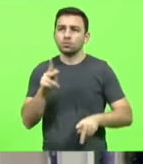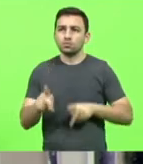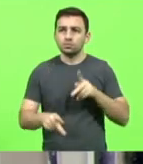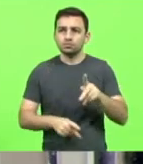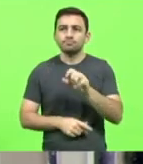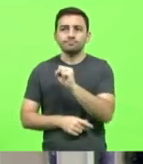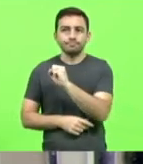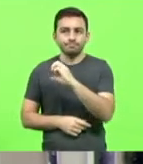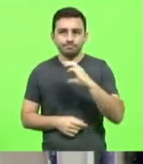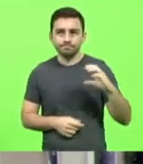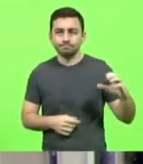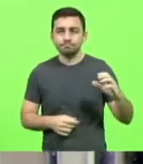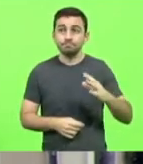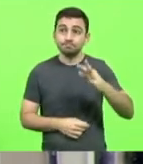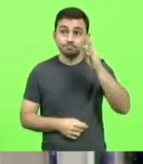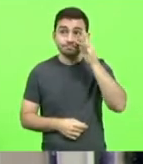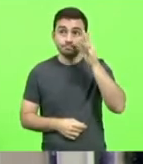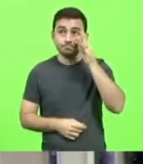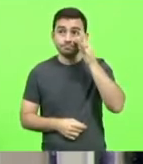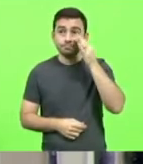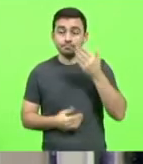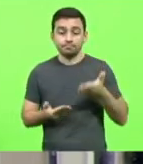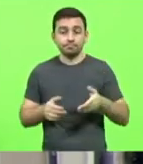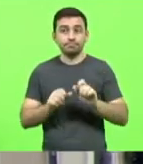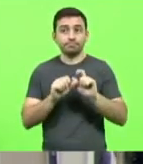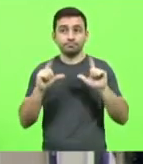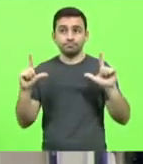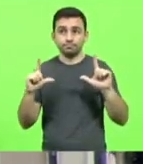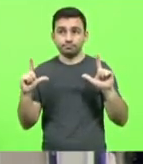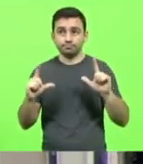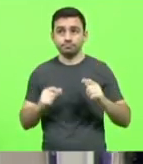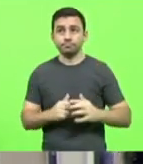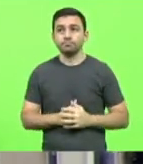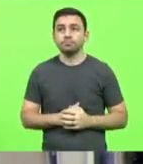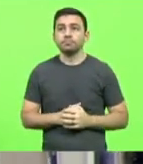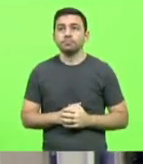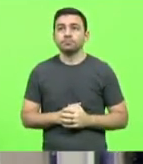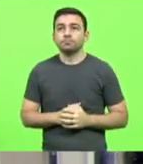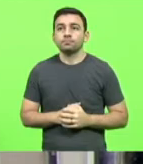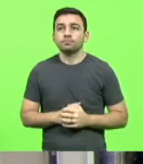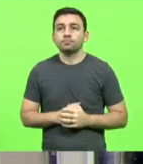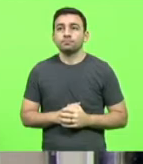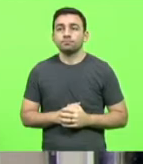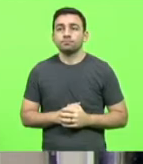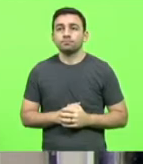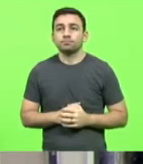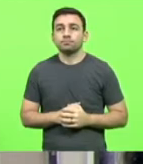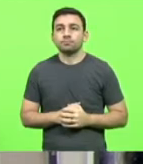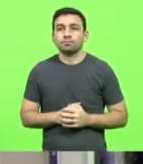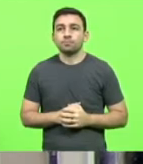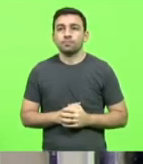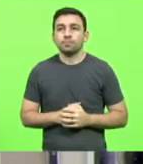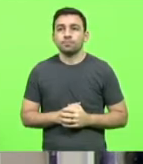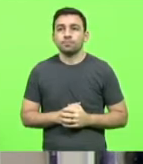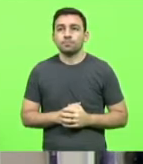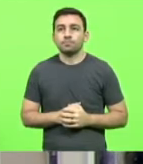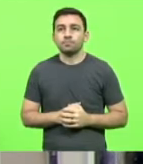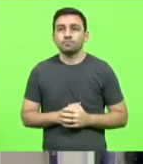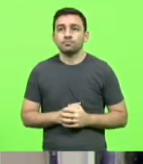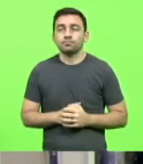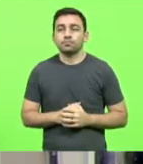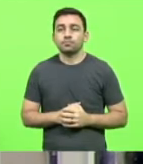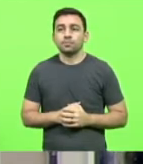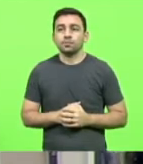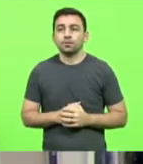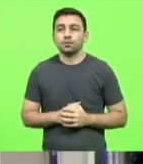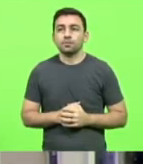Catarina que nos acompanha pela TVAO. E ao encerrarmos